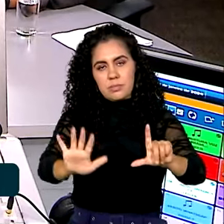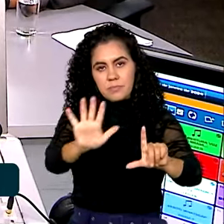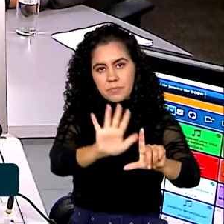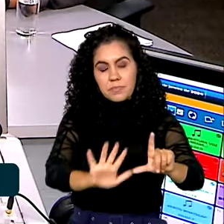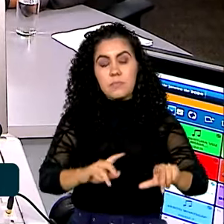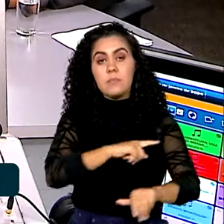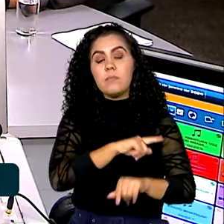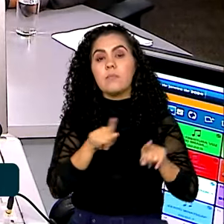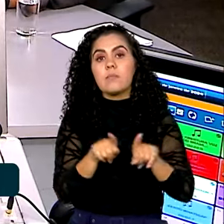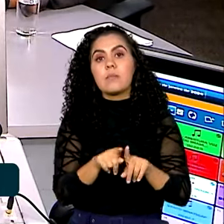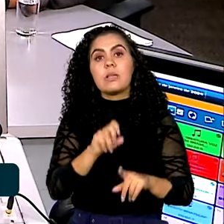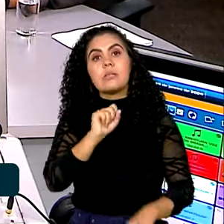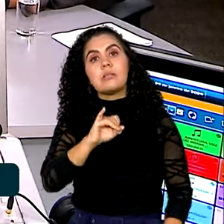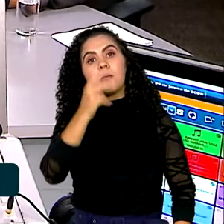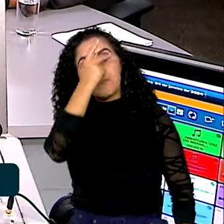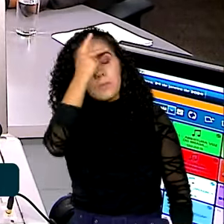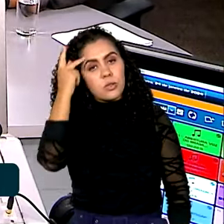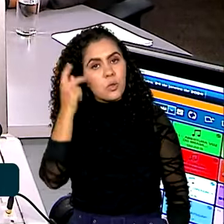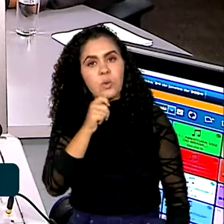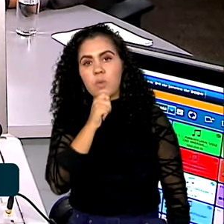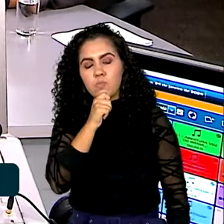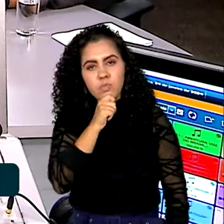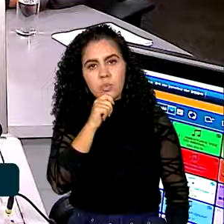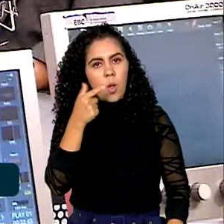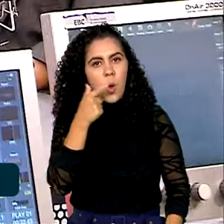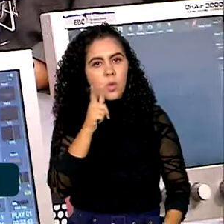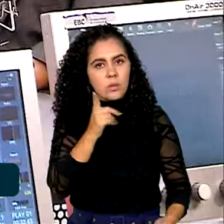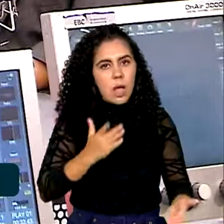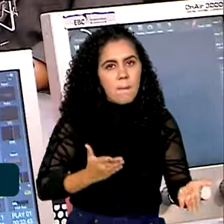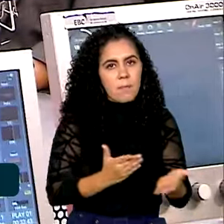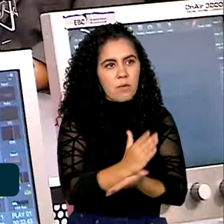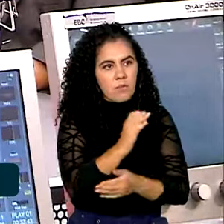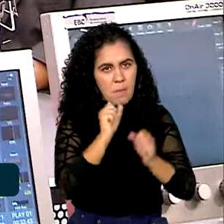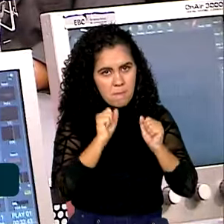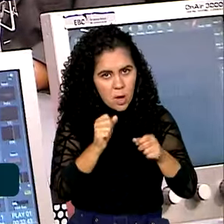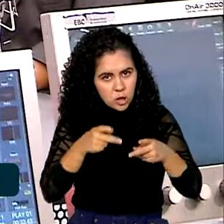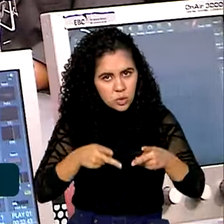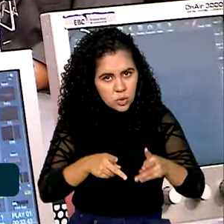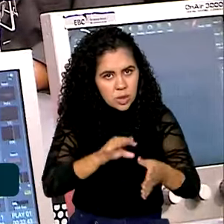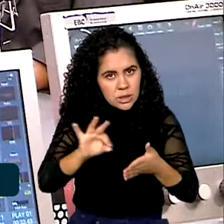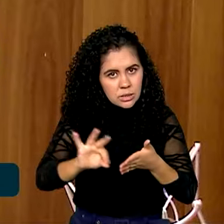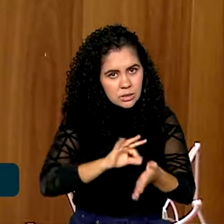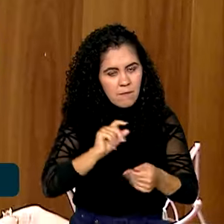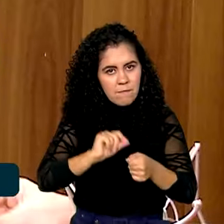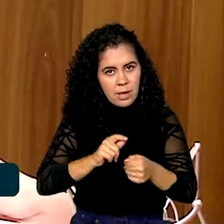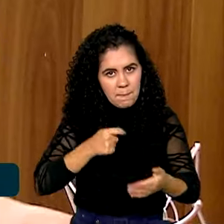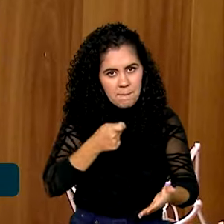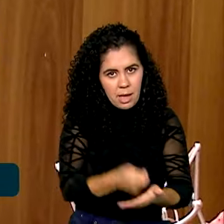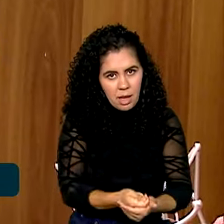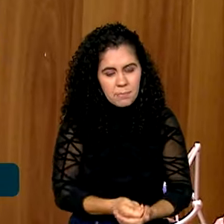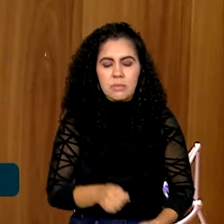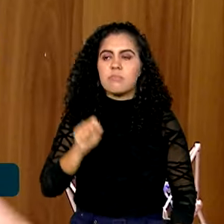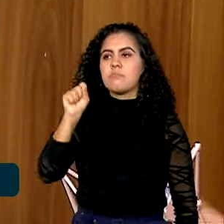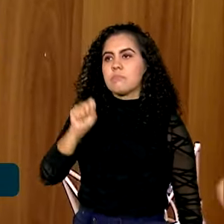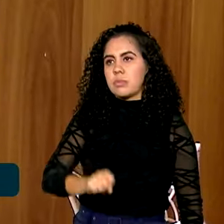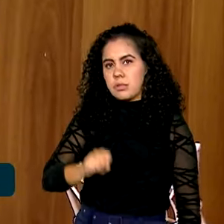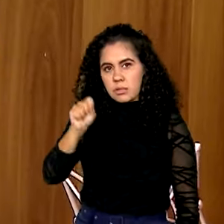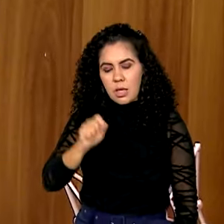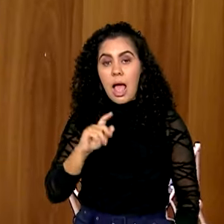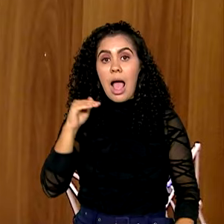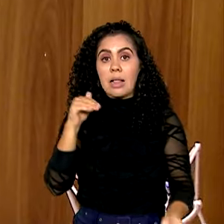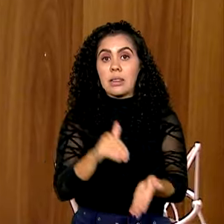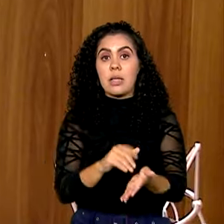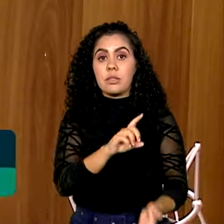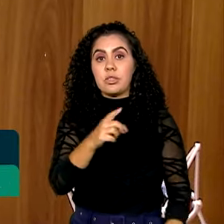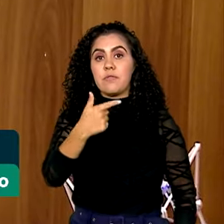no caso da pessoa não ter essa isenção aprovada, ela até pode se inscrever fazendo pagamento? Pode. A gente vai responder até o dia